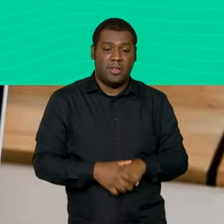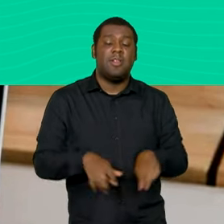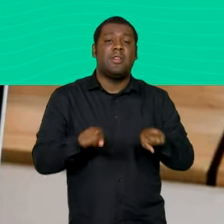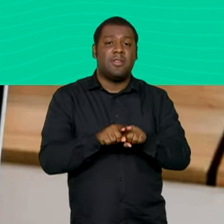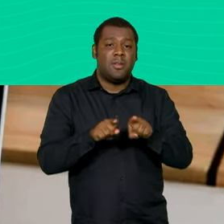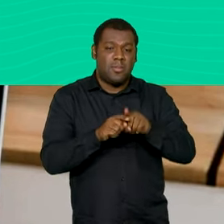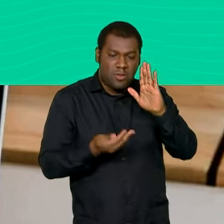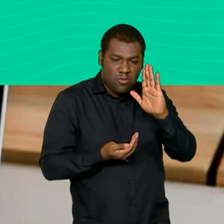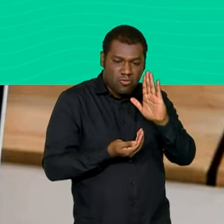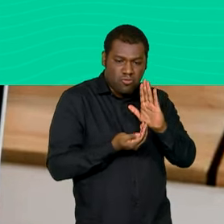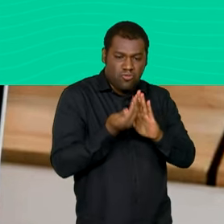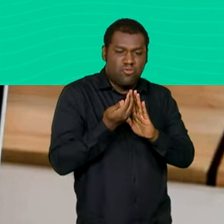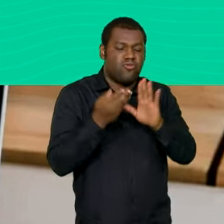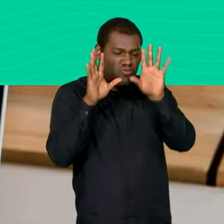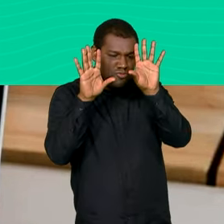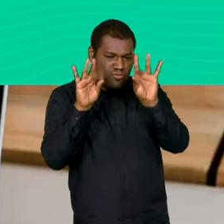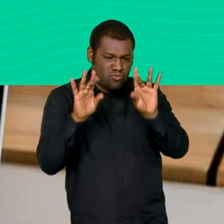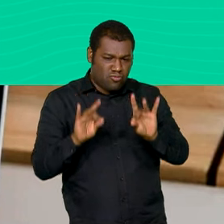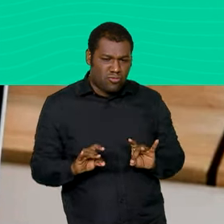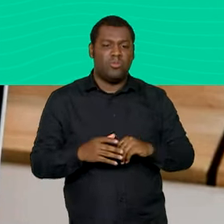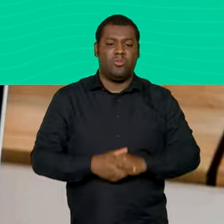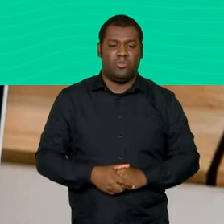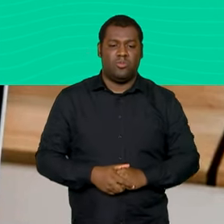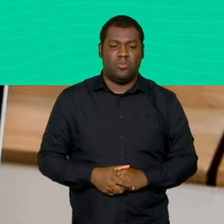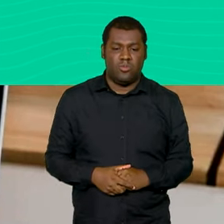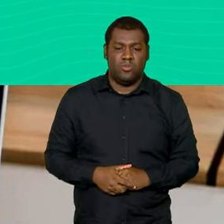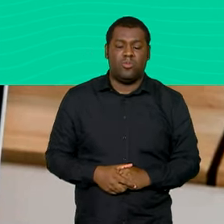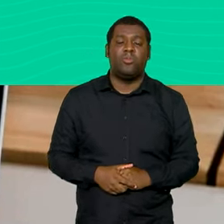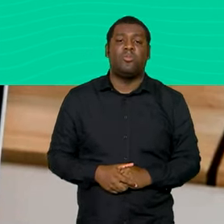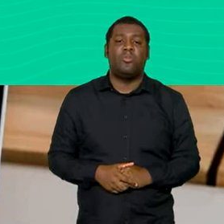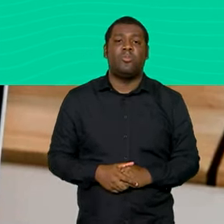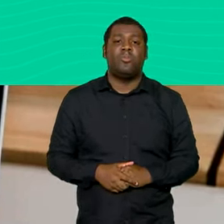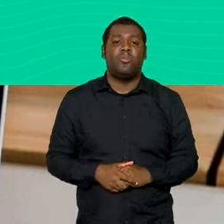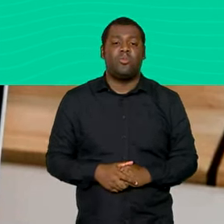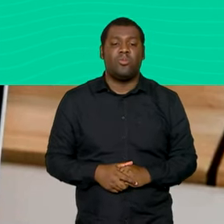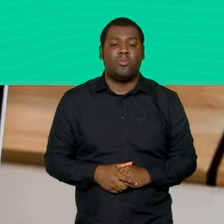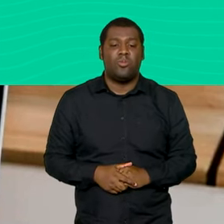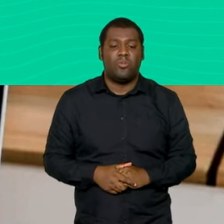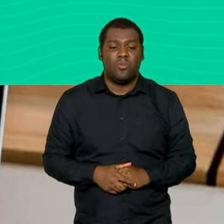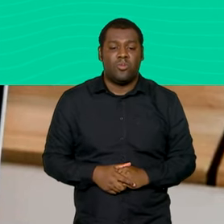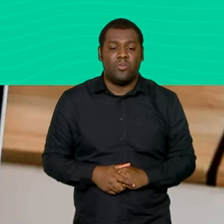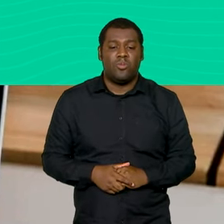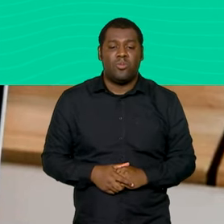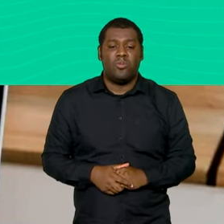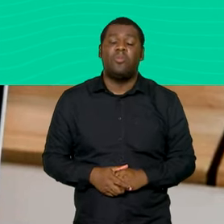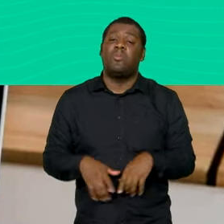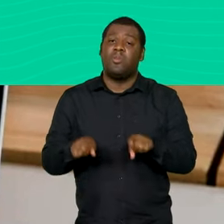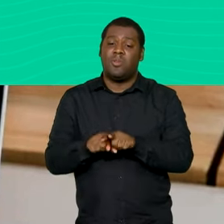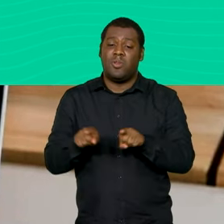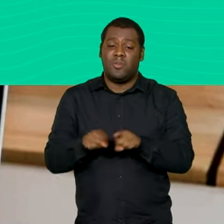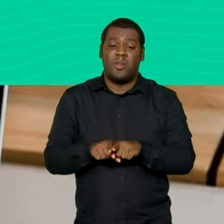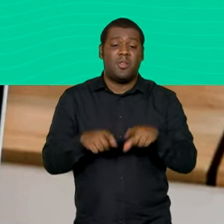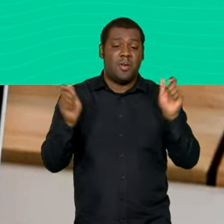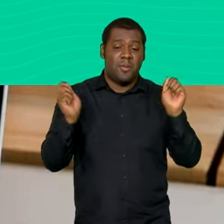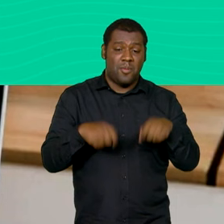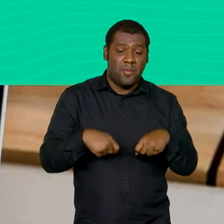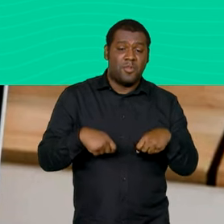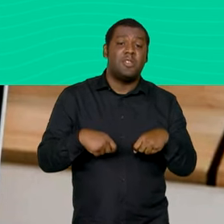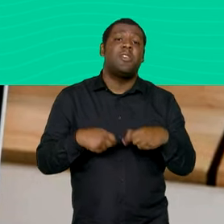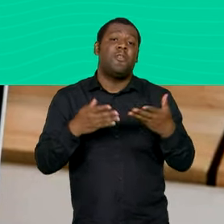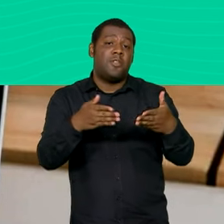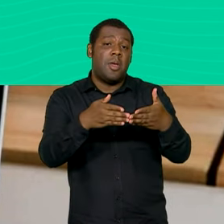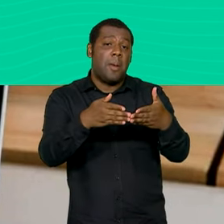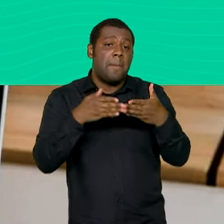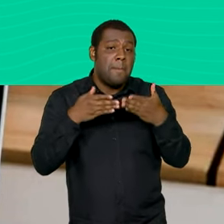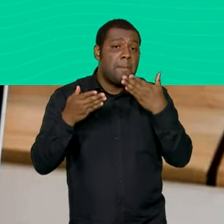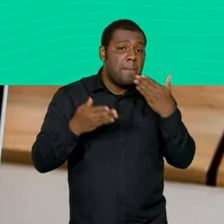detalhados por trabalhador ou resumos consolidados por empregador, além da possibilidade de solicitar estornos